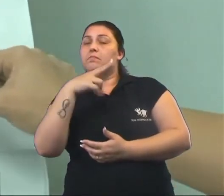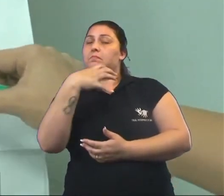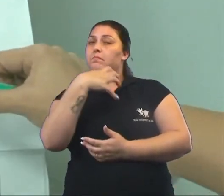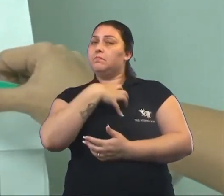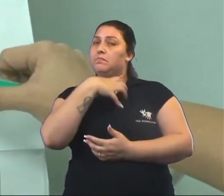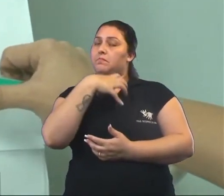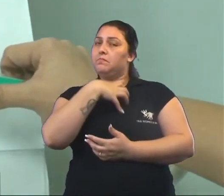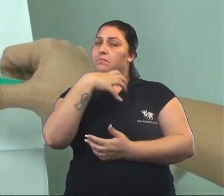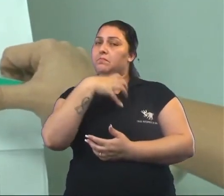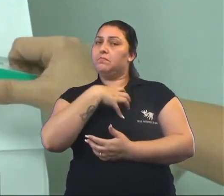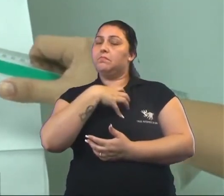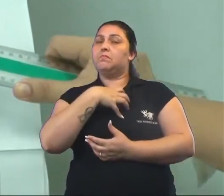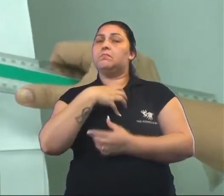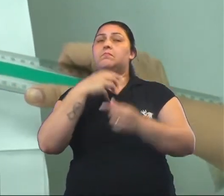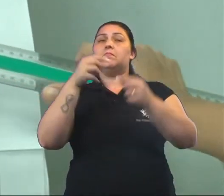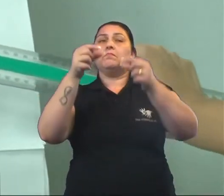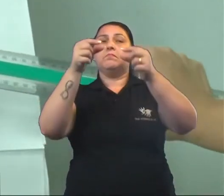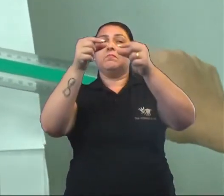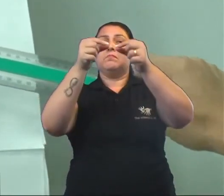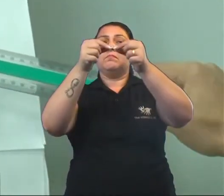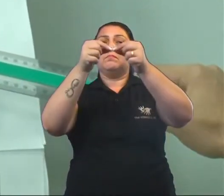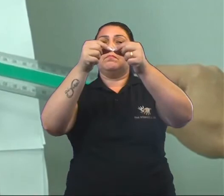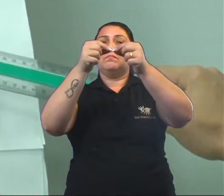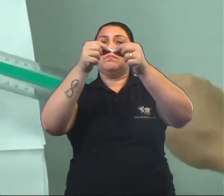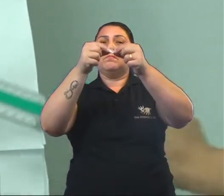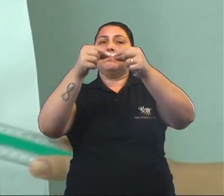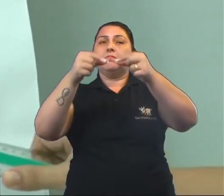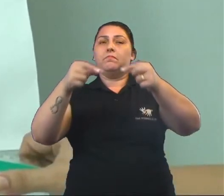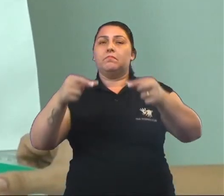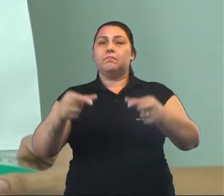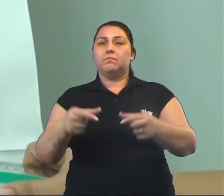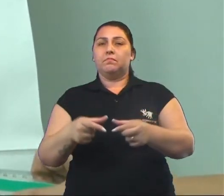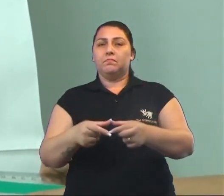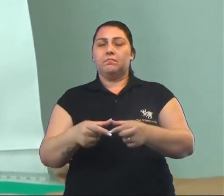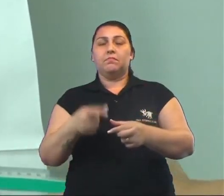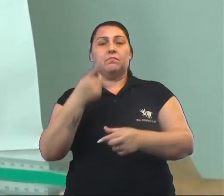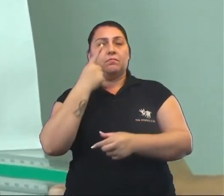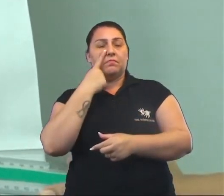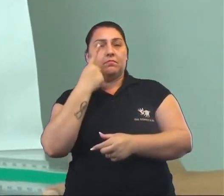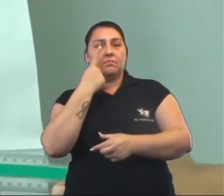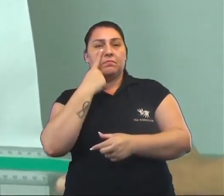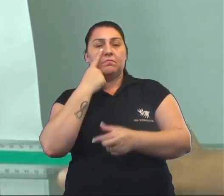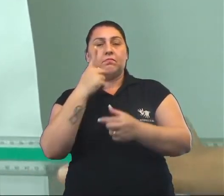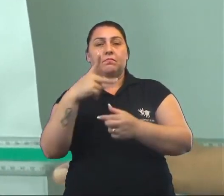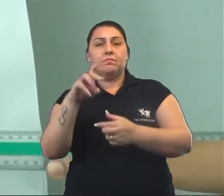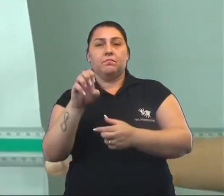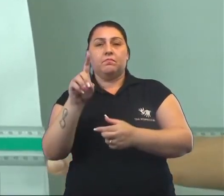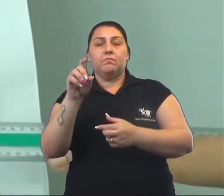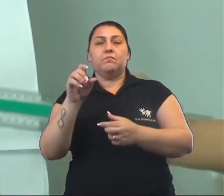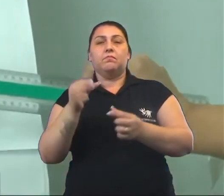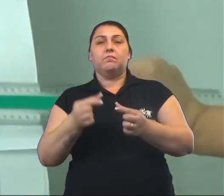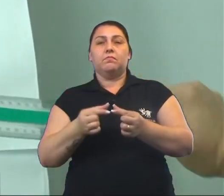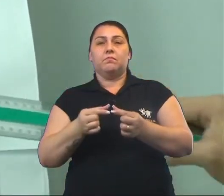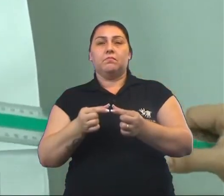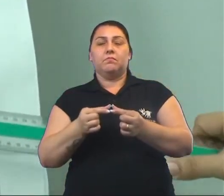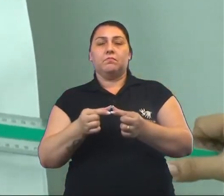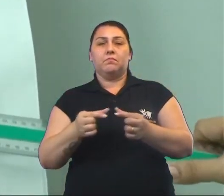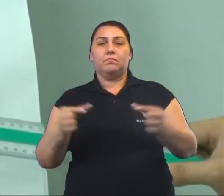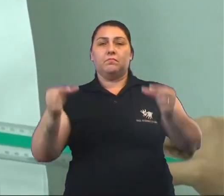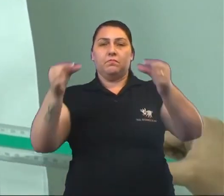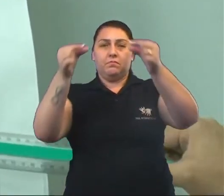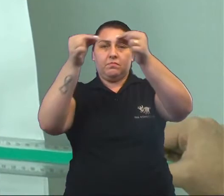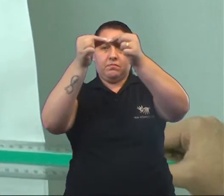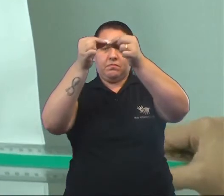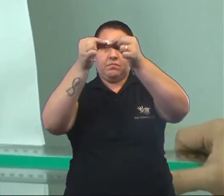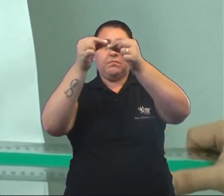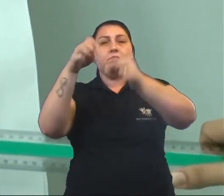formato de um cone. Veja os desenhos feitos. Pedro agora vem e desenha um chapéu de aniversário, a